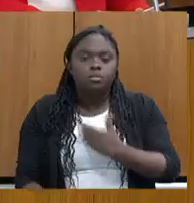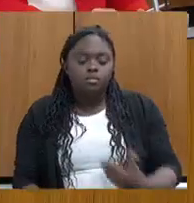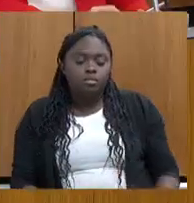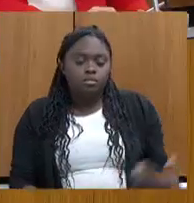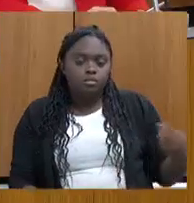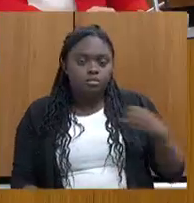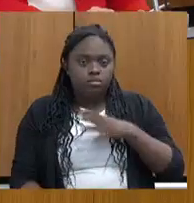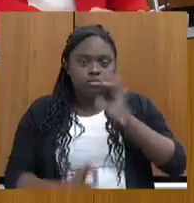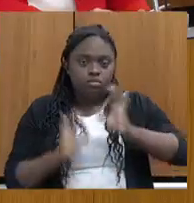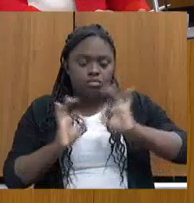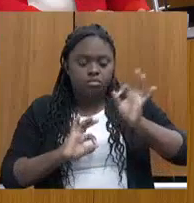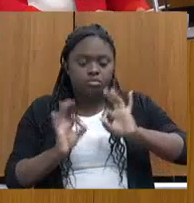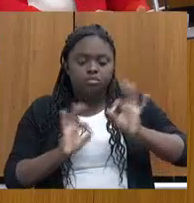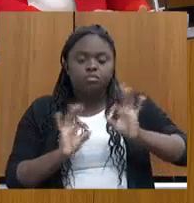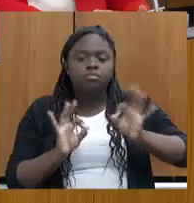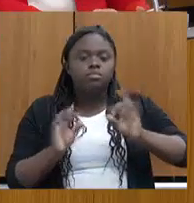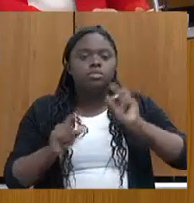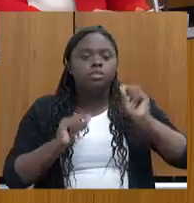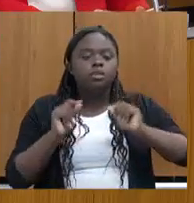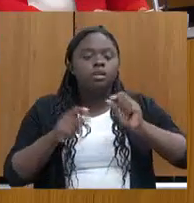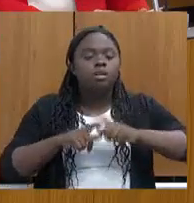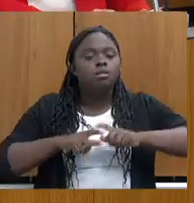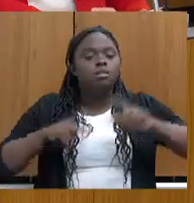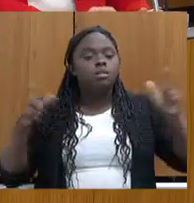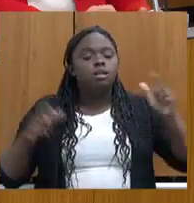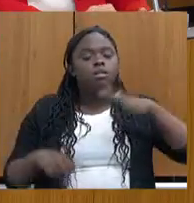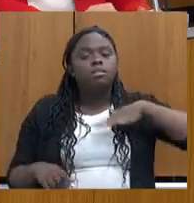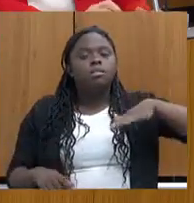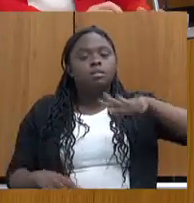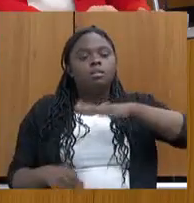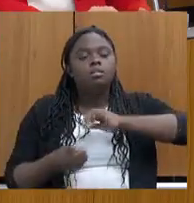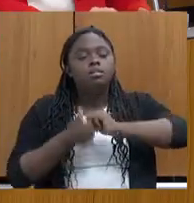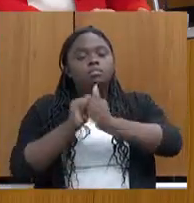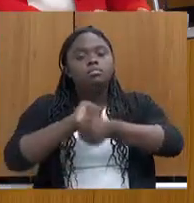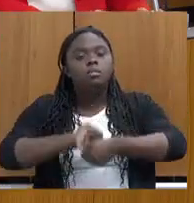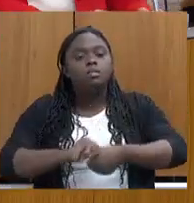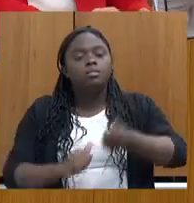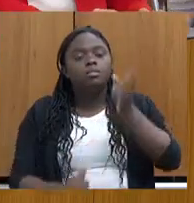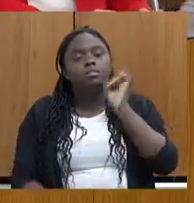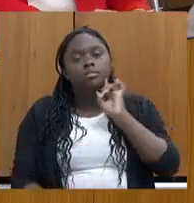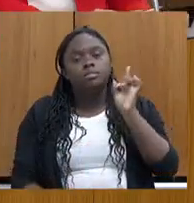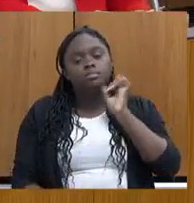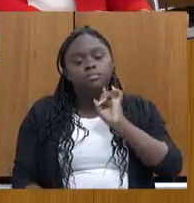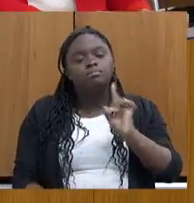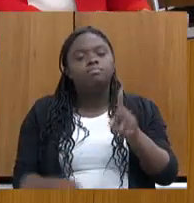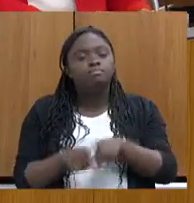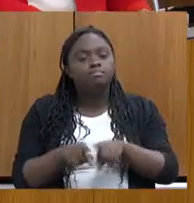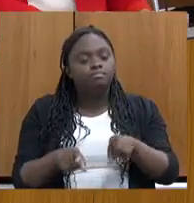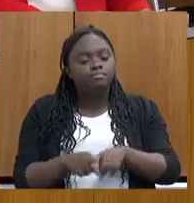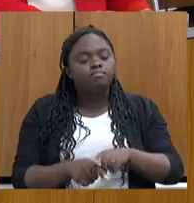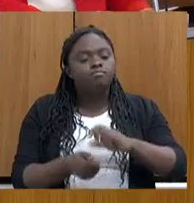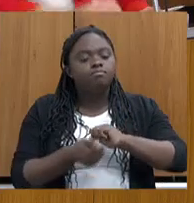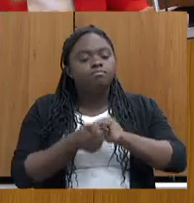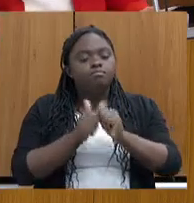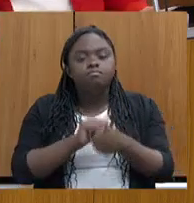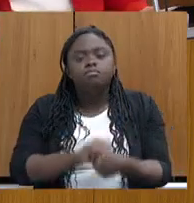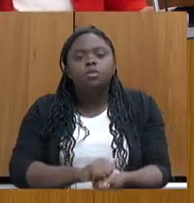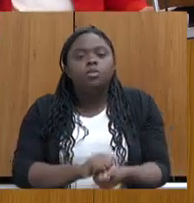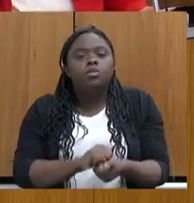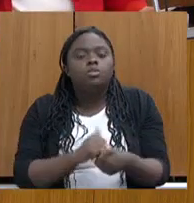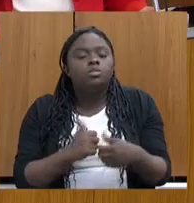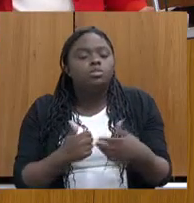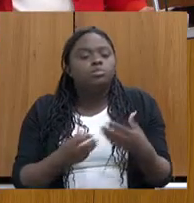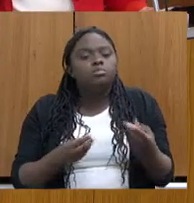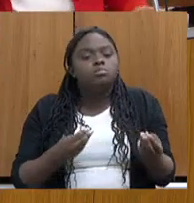novo plano, o que vem sendo implementado nessa área para o esporte de Minas Gerais, esporte amador, esporte gimes,